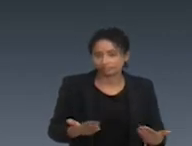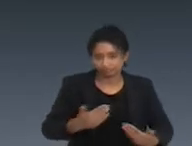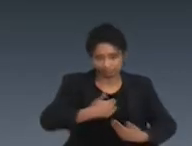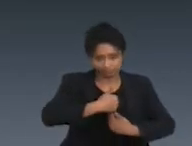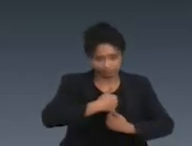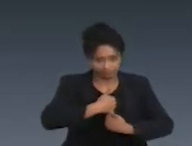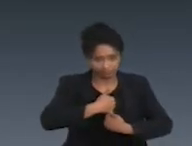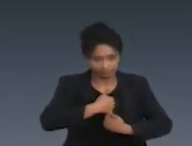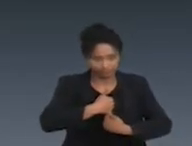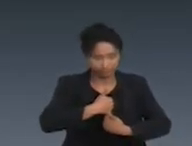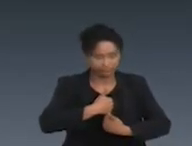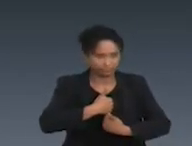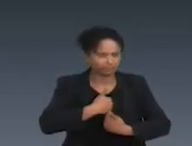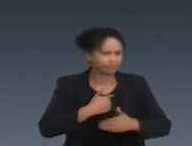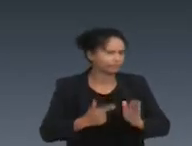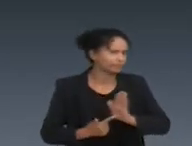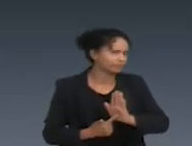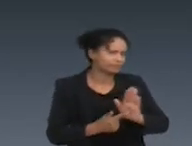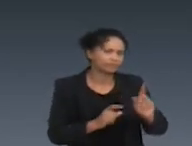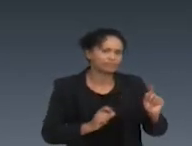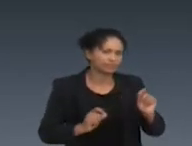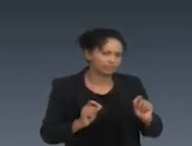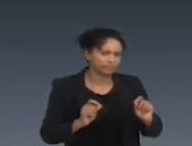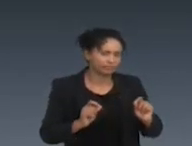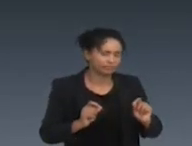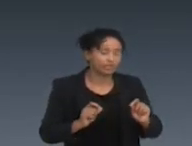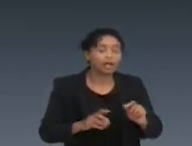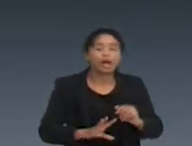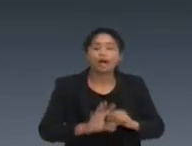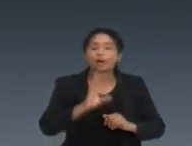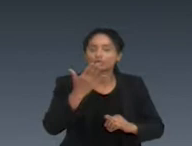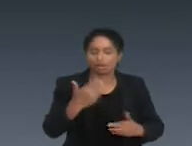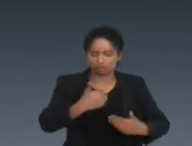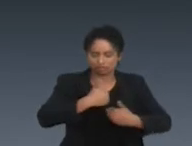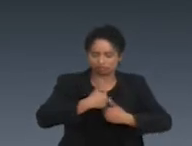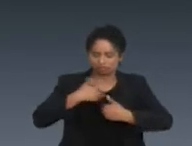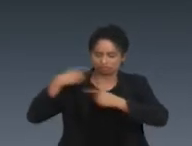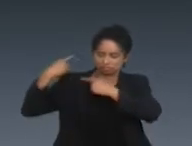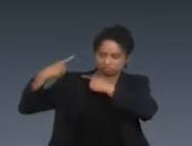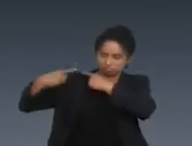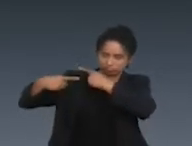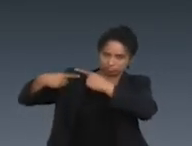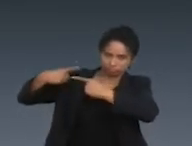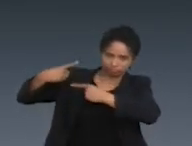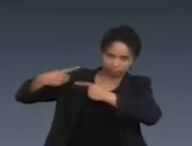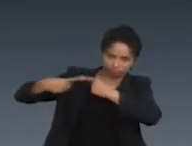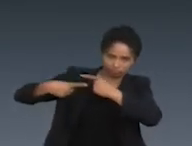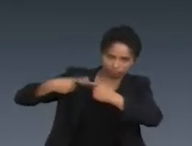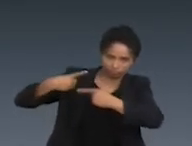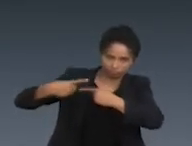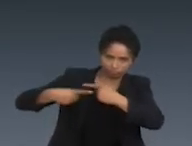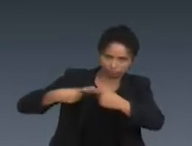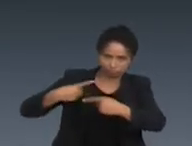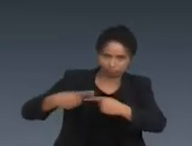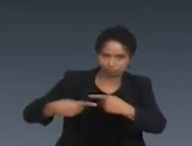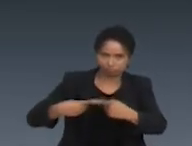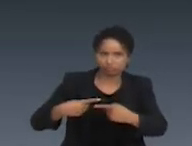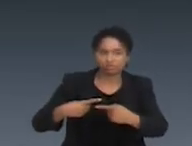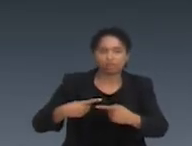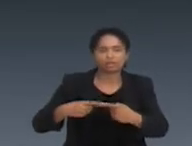autismo tem uma questão hereditária, não necessariamente de herdabilidade, mas muitos casos de herdabilidade. Então,